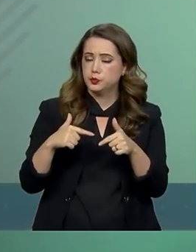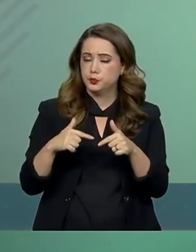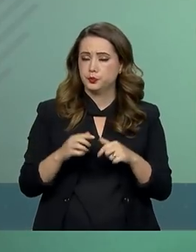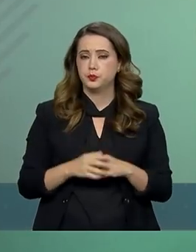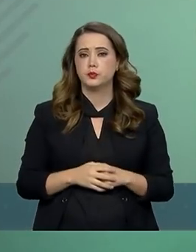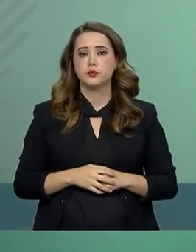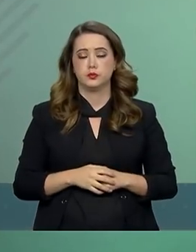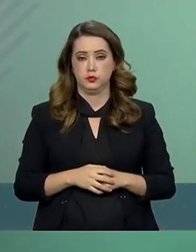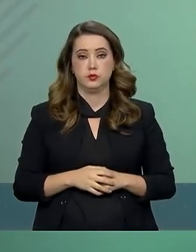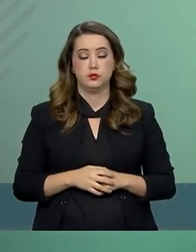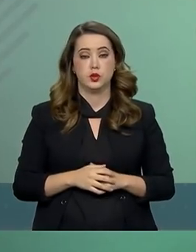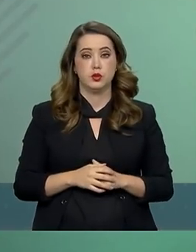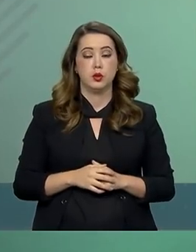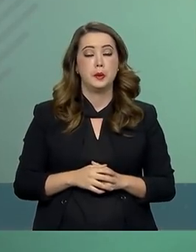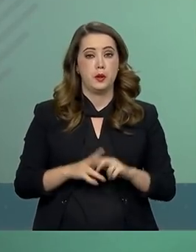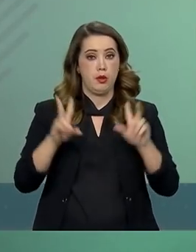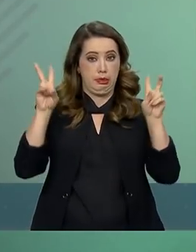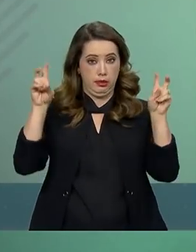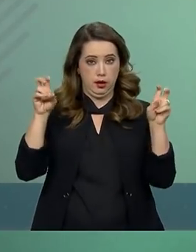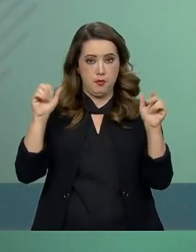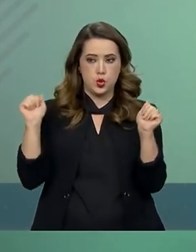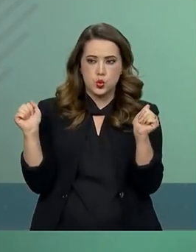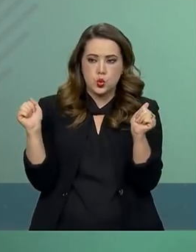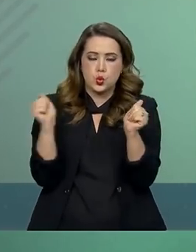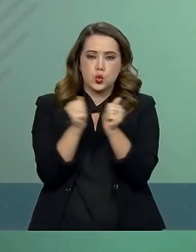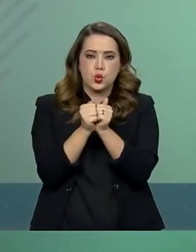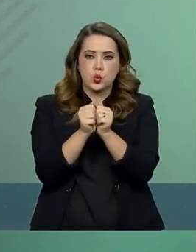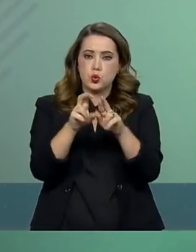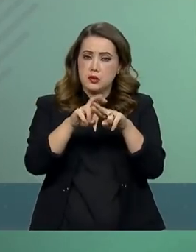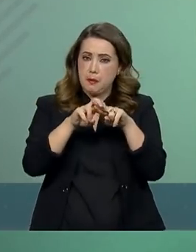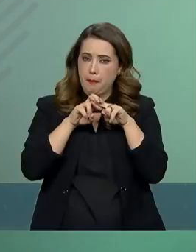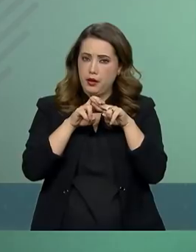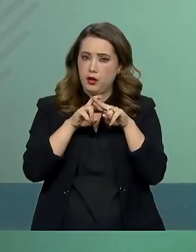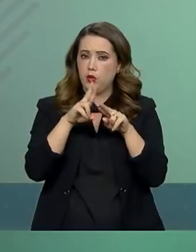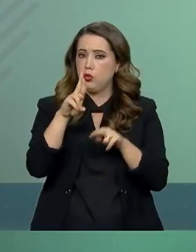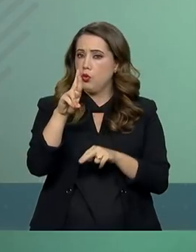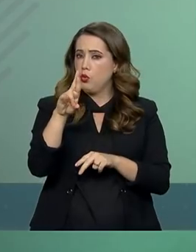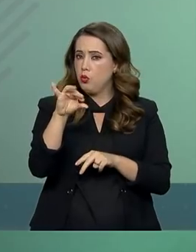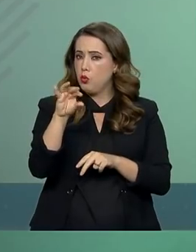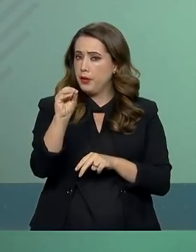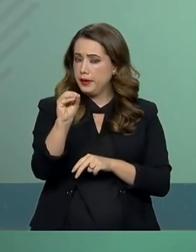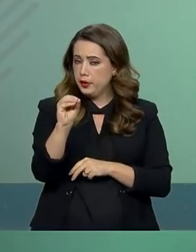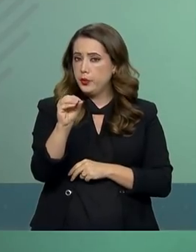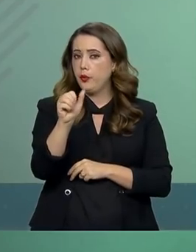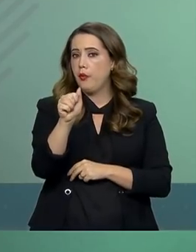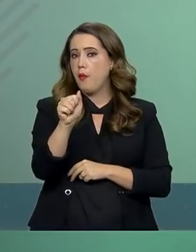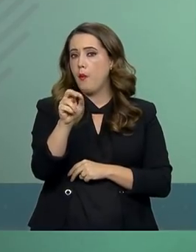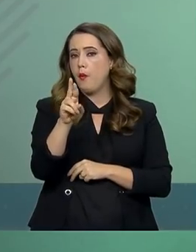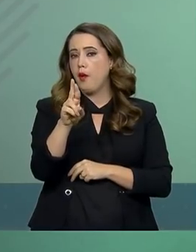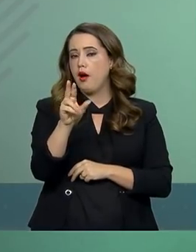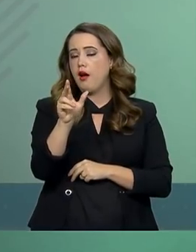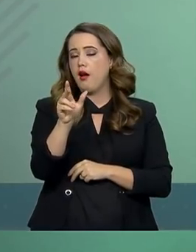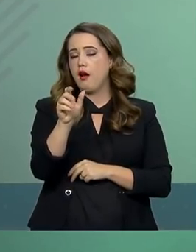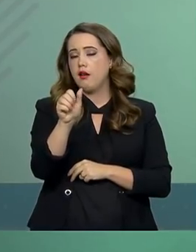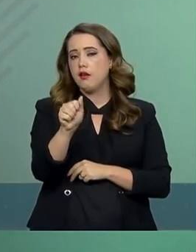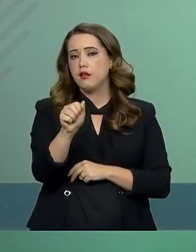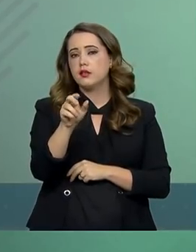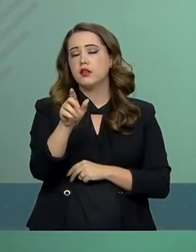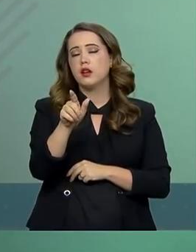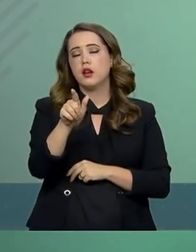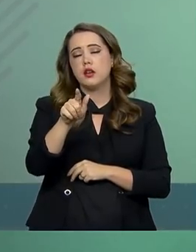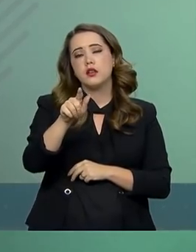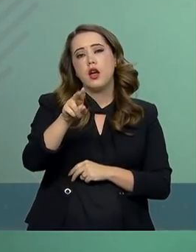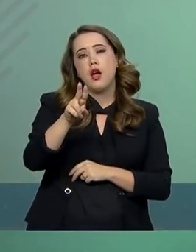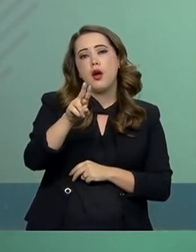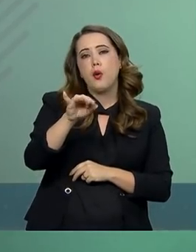Juntos pelo Araguaia, fecho aspas, que prevê cerca de 100 milhões